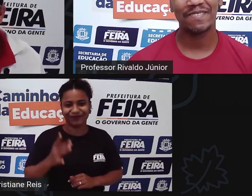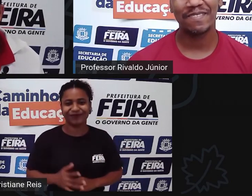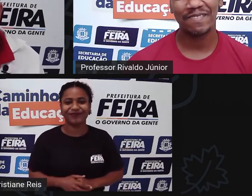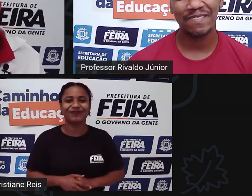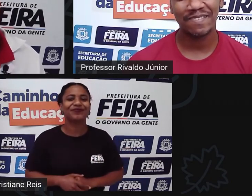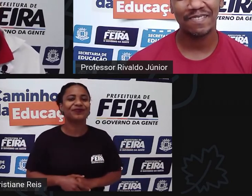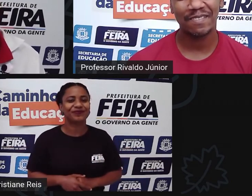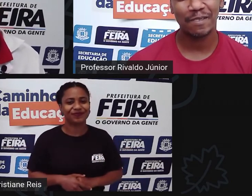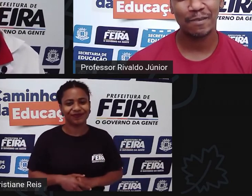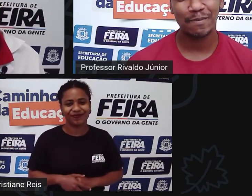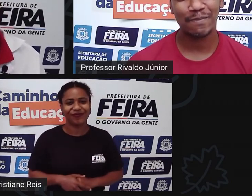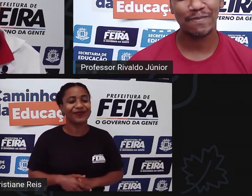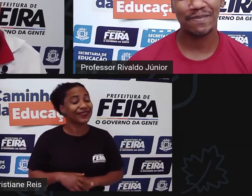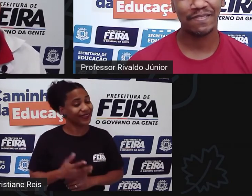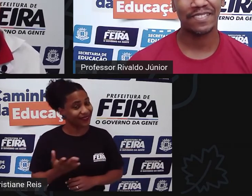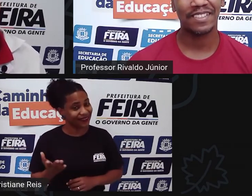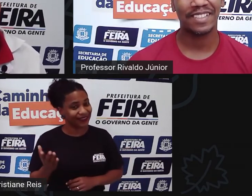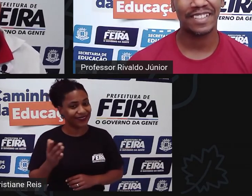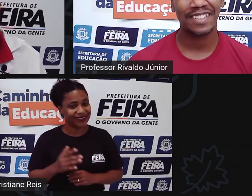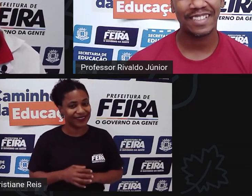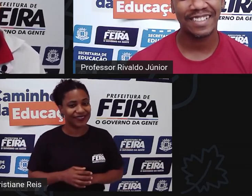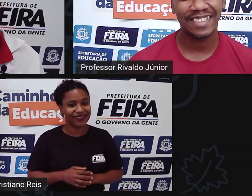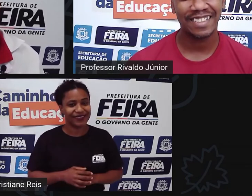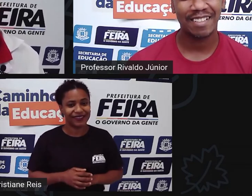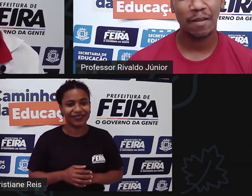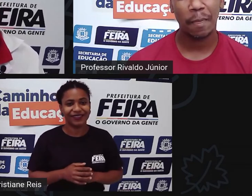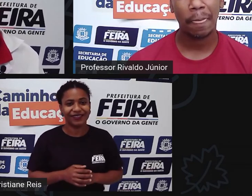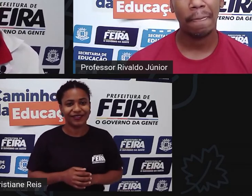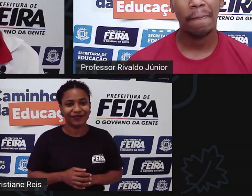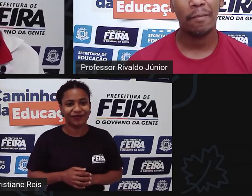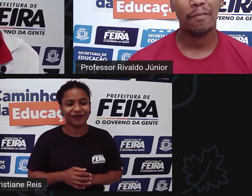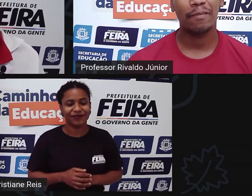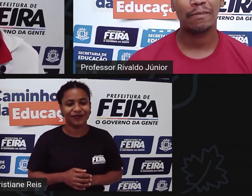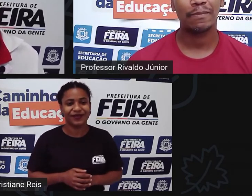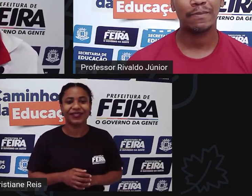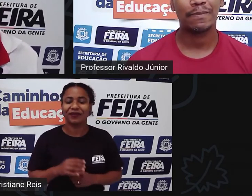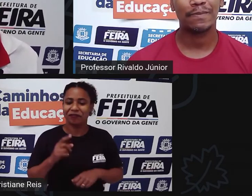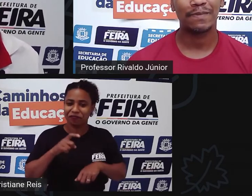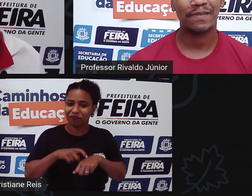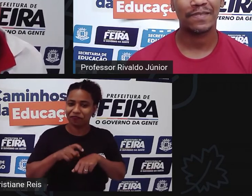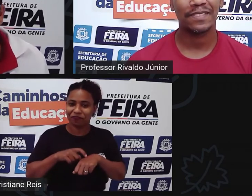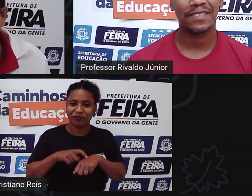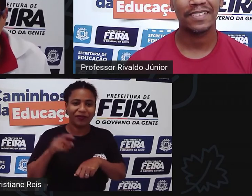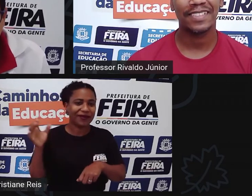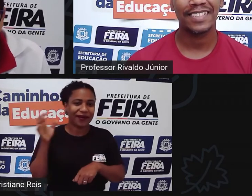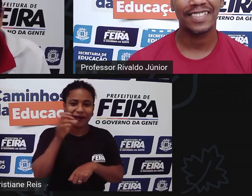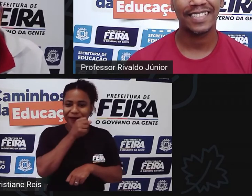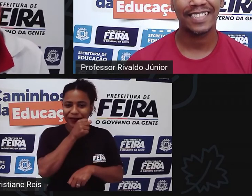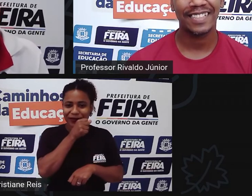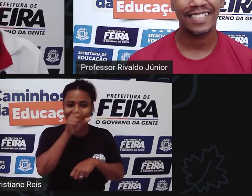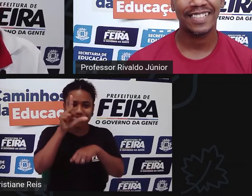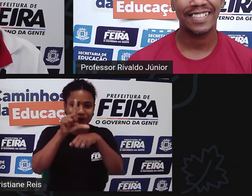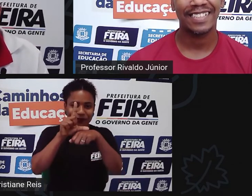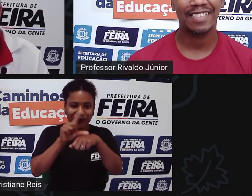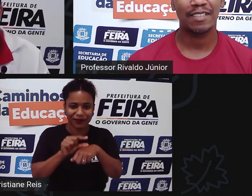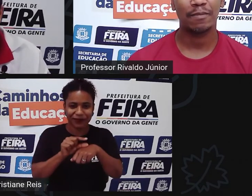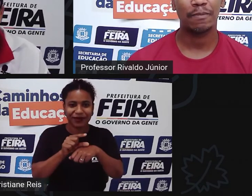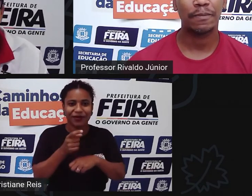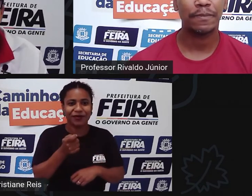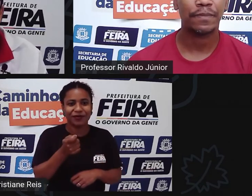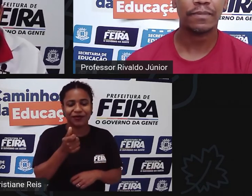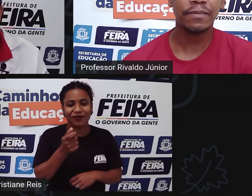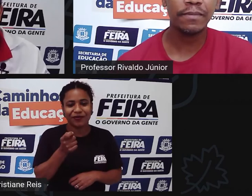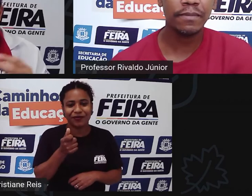beleza quem sabe né professor olha só passou rapidão nosso tempo está quase acabando